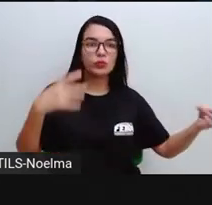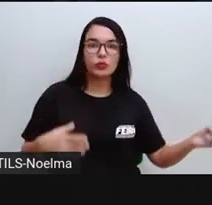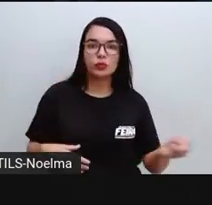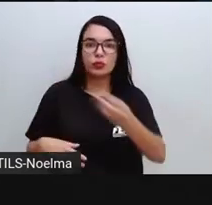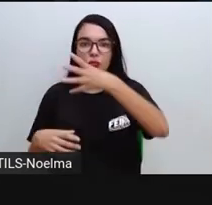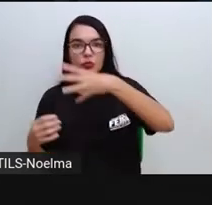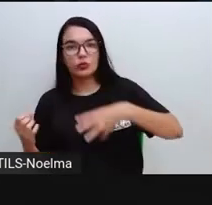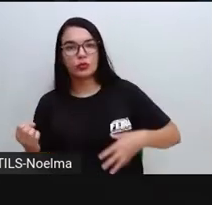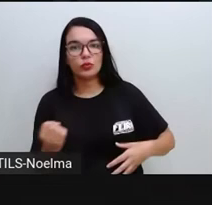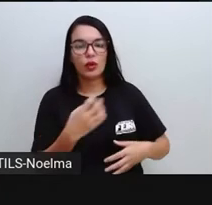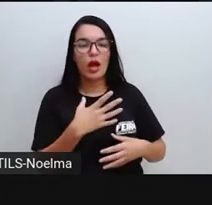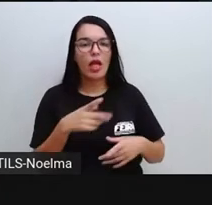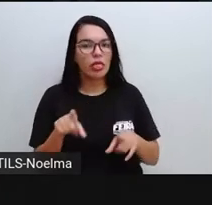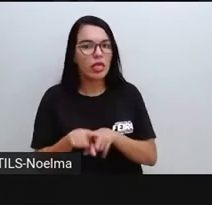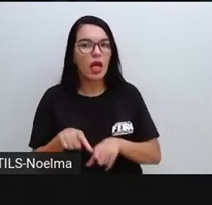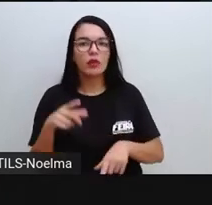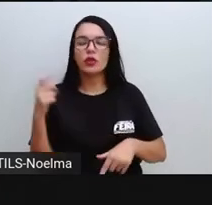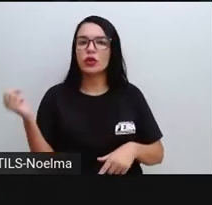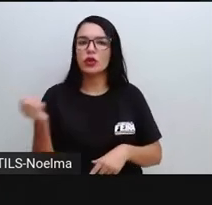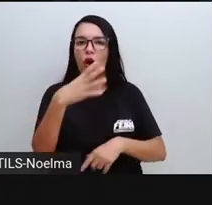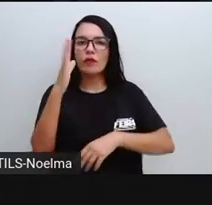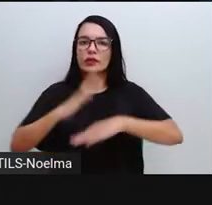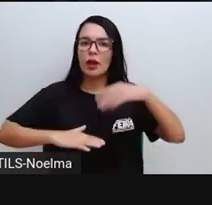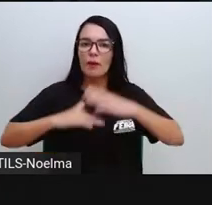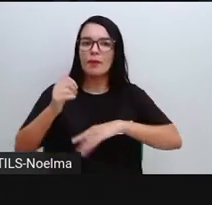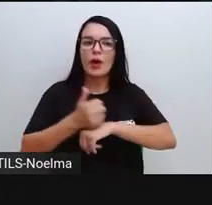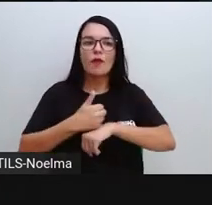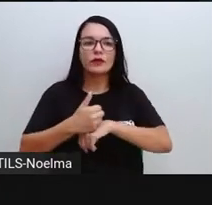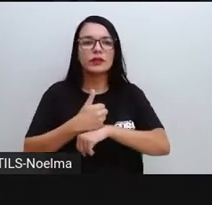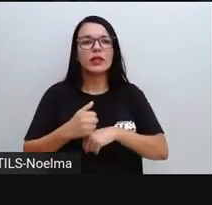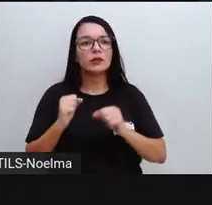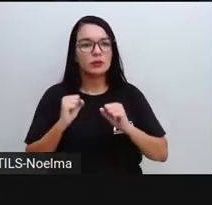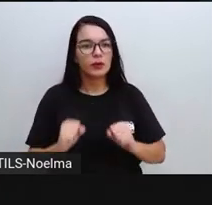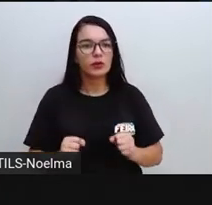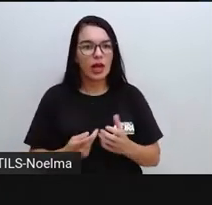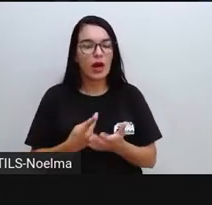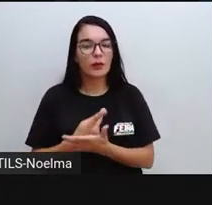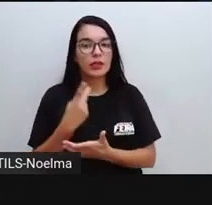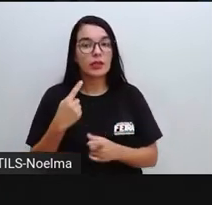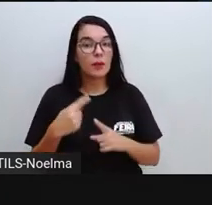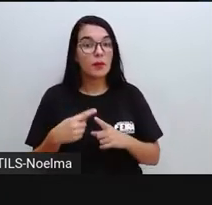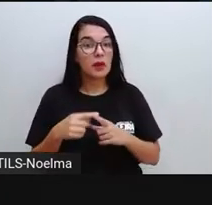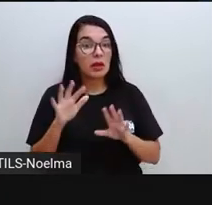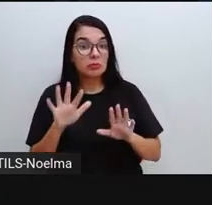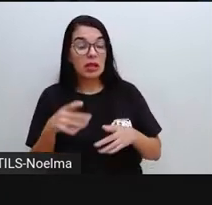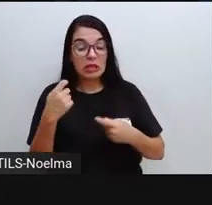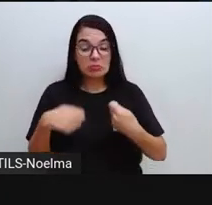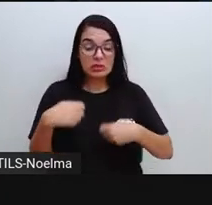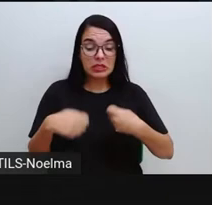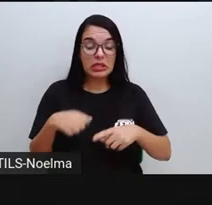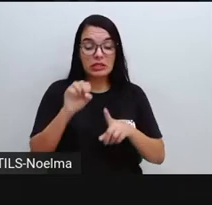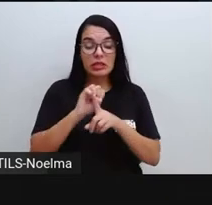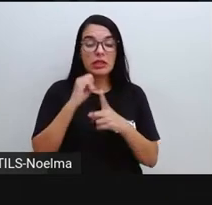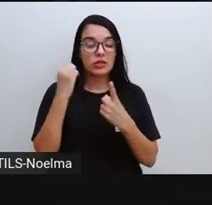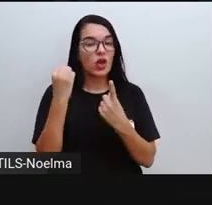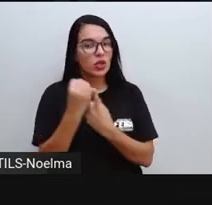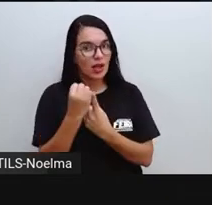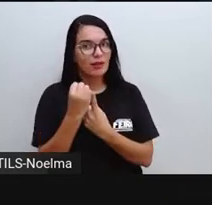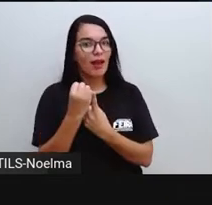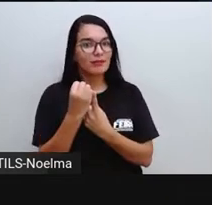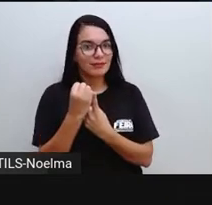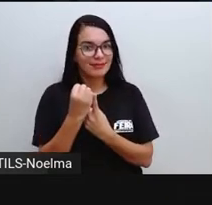com as necessidades aí da sociedade. Interessante a gente enfatizar sobre o que significa